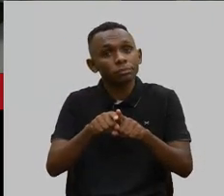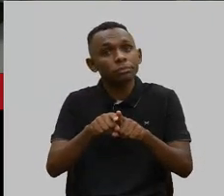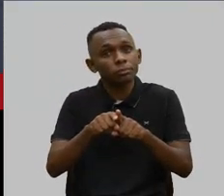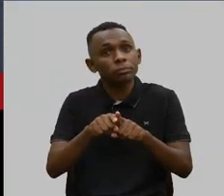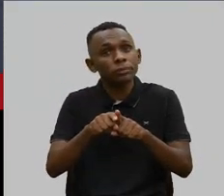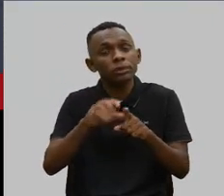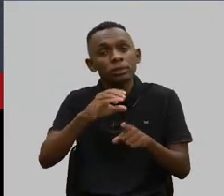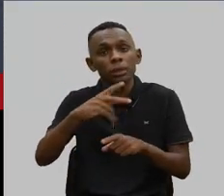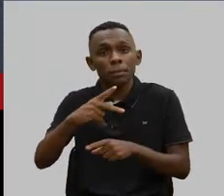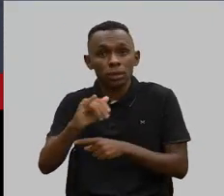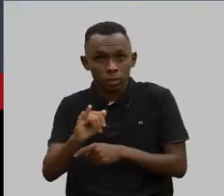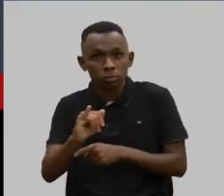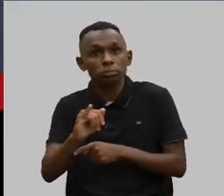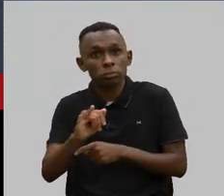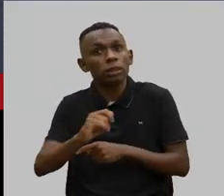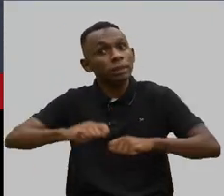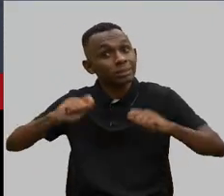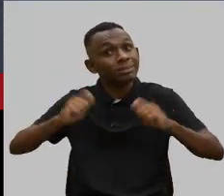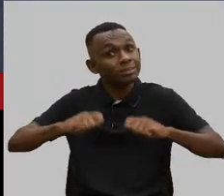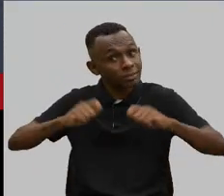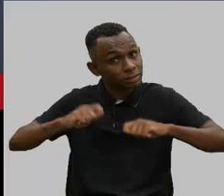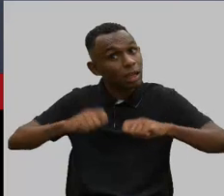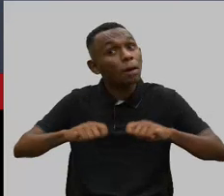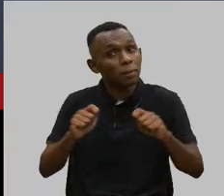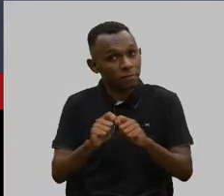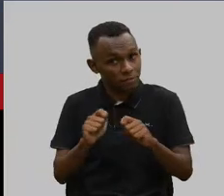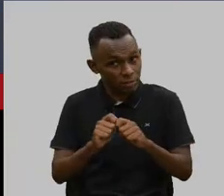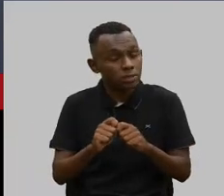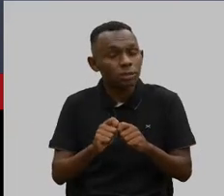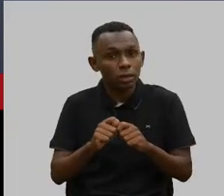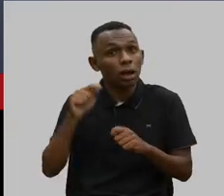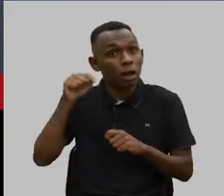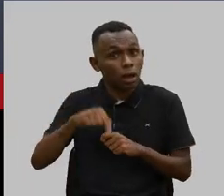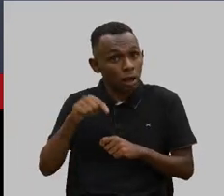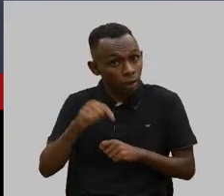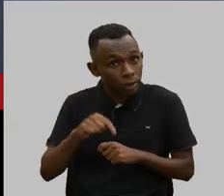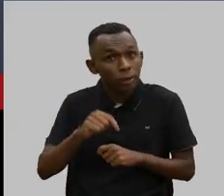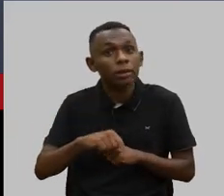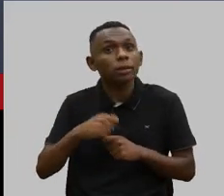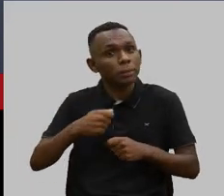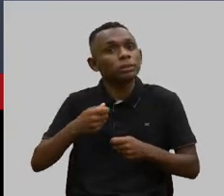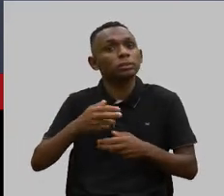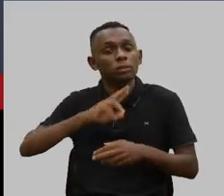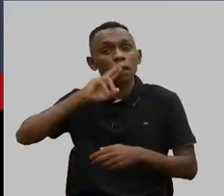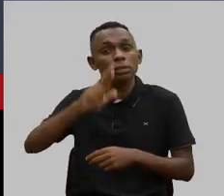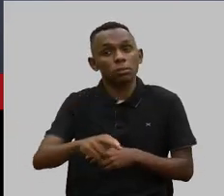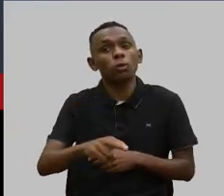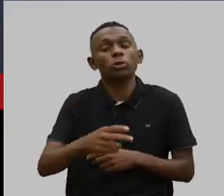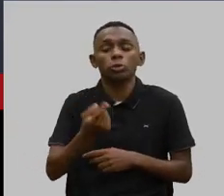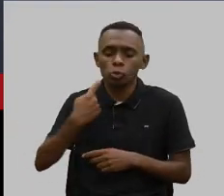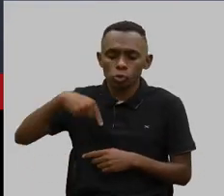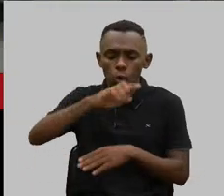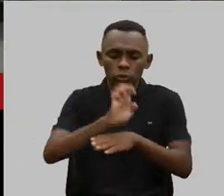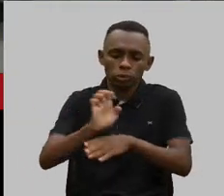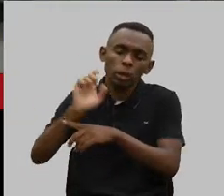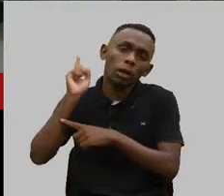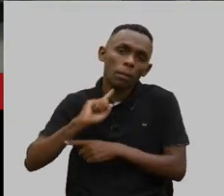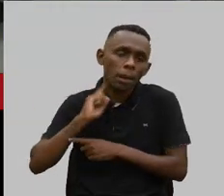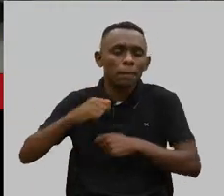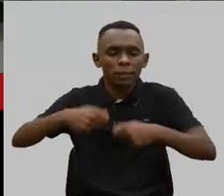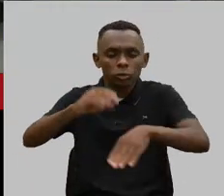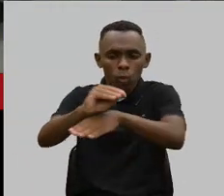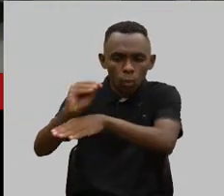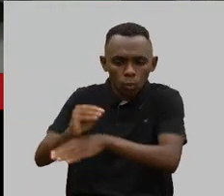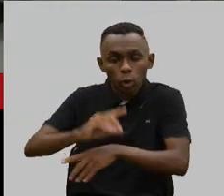CPI. Porque dá para fazer e o que chega aqui eles têm que dar retorno. o nosso Estado tem que preservar e